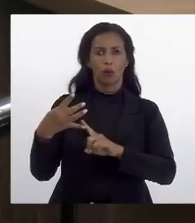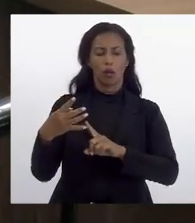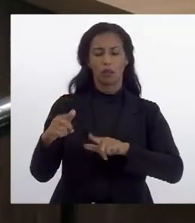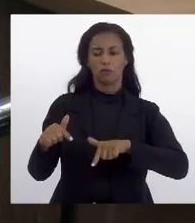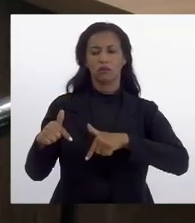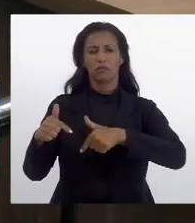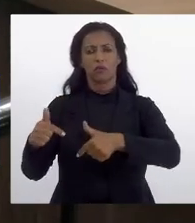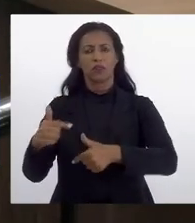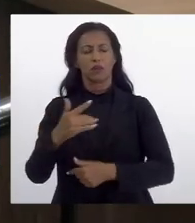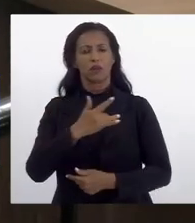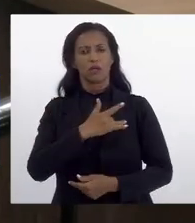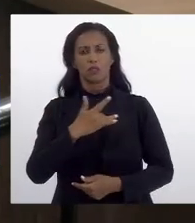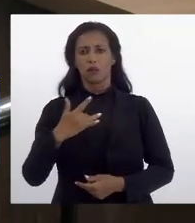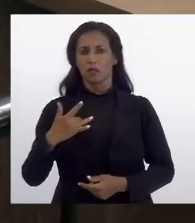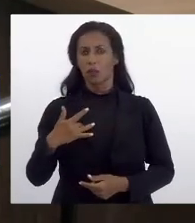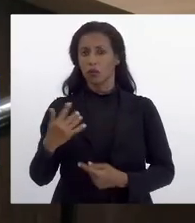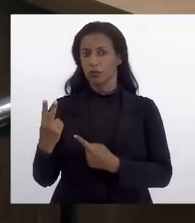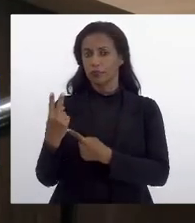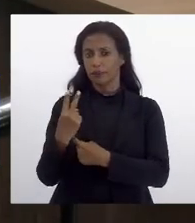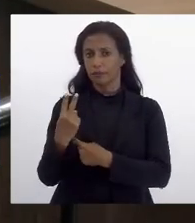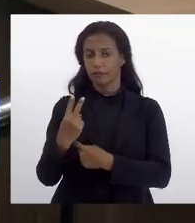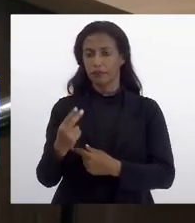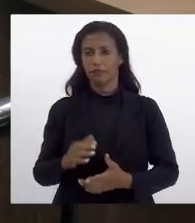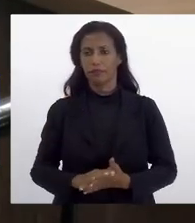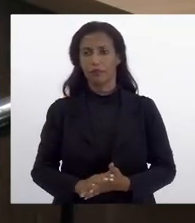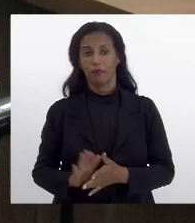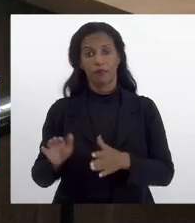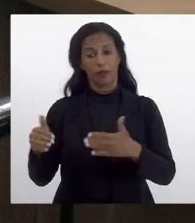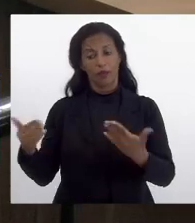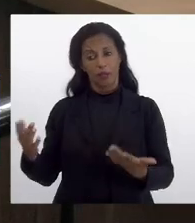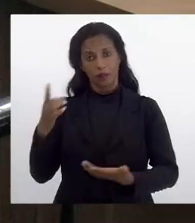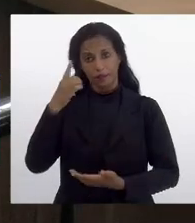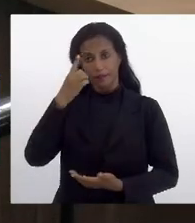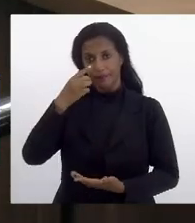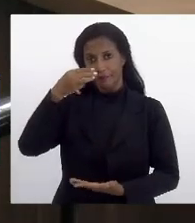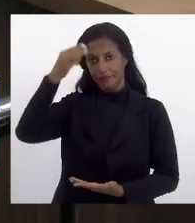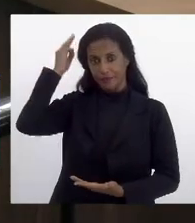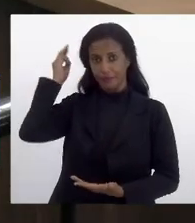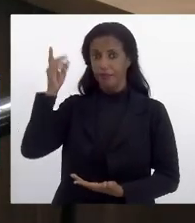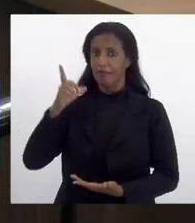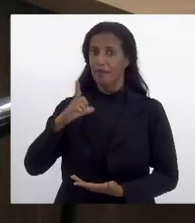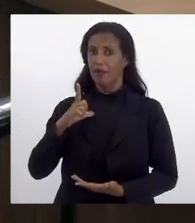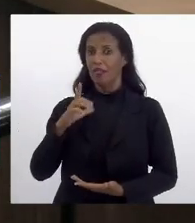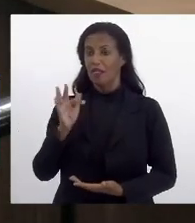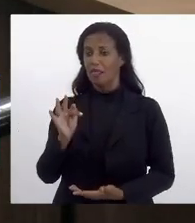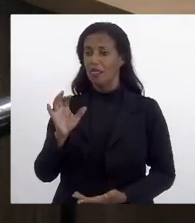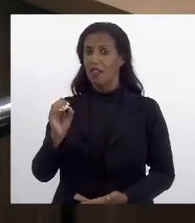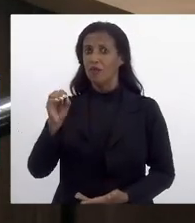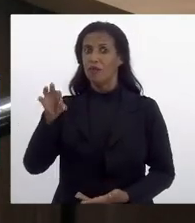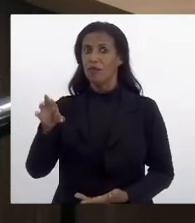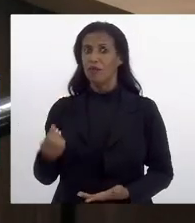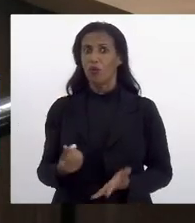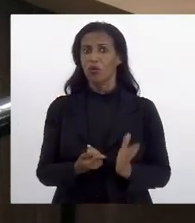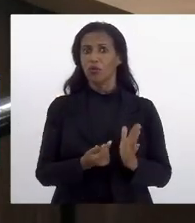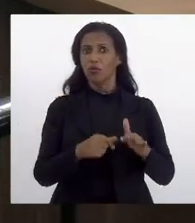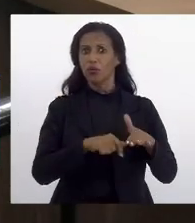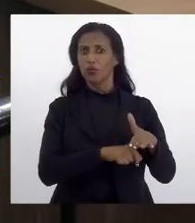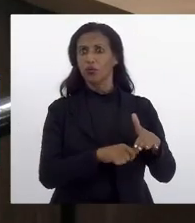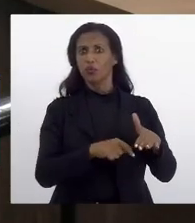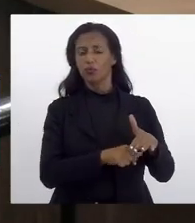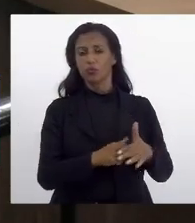ações de saúde preventiva. Então, deputado Márcio Pacheco, tem fonte de recurso, no fundo,